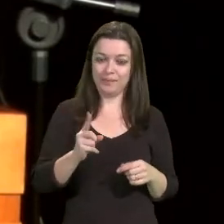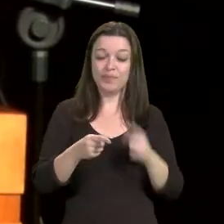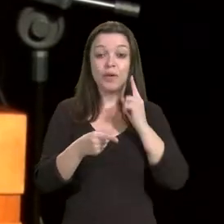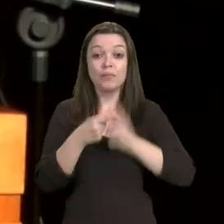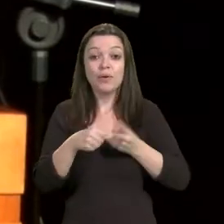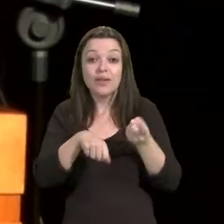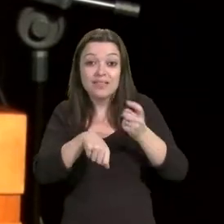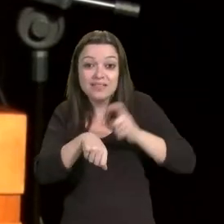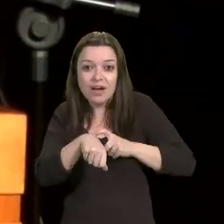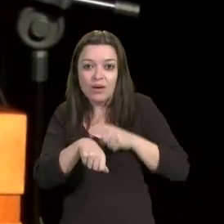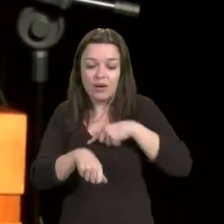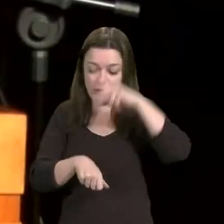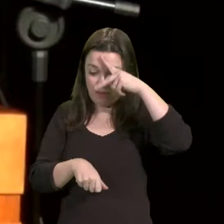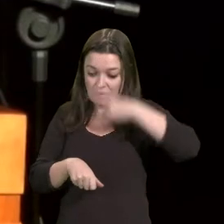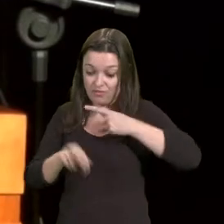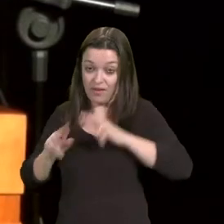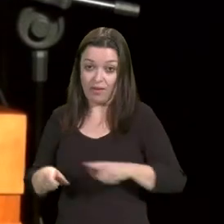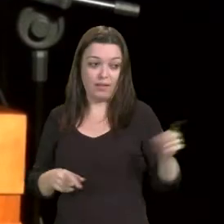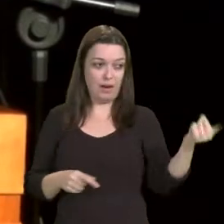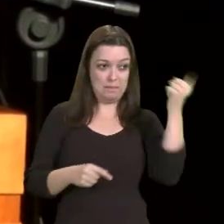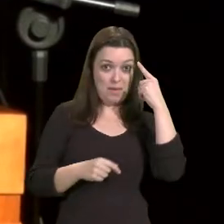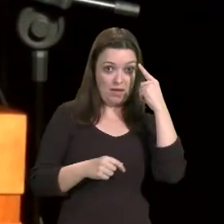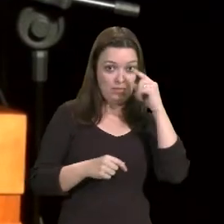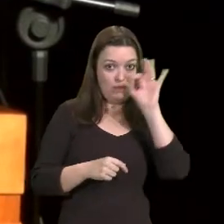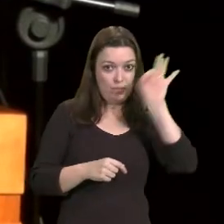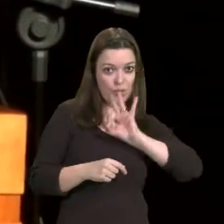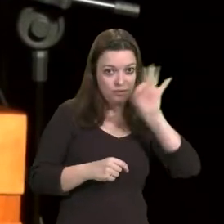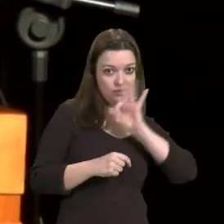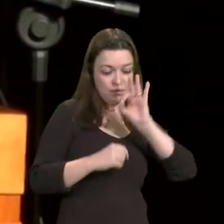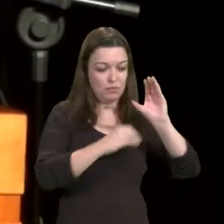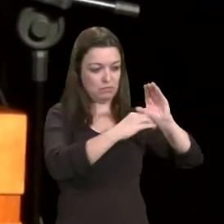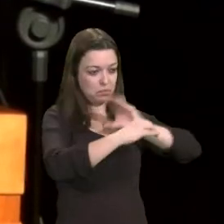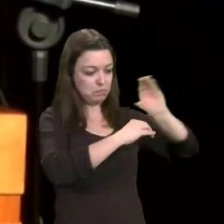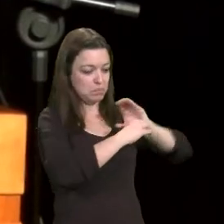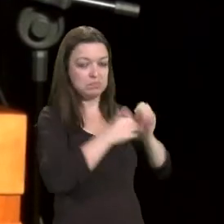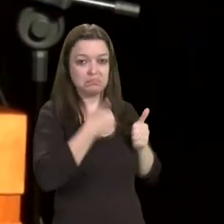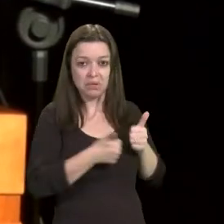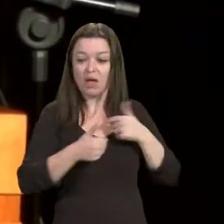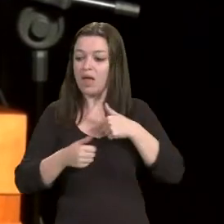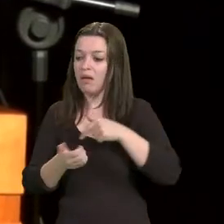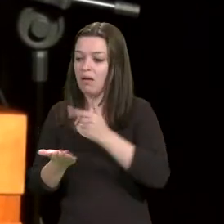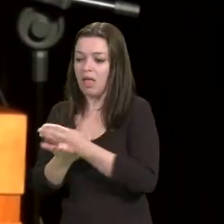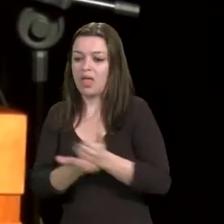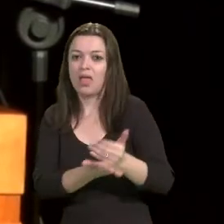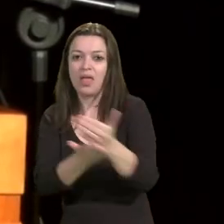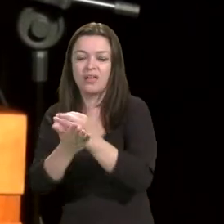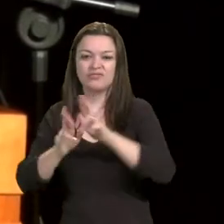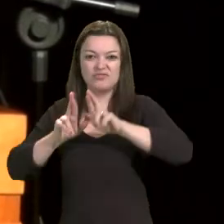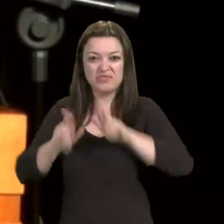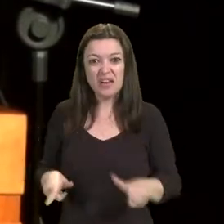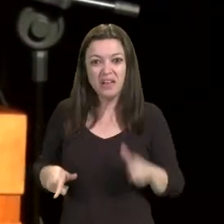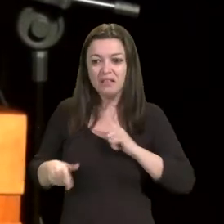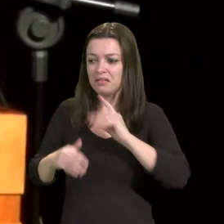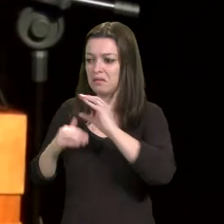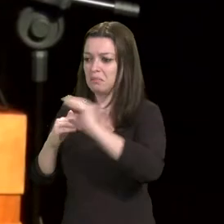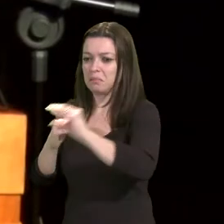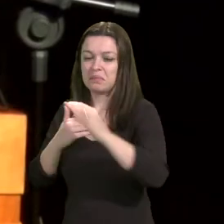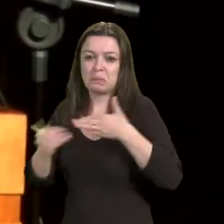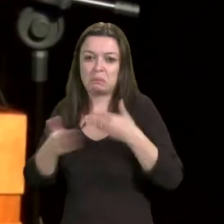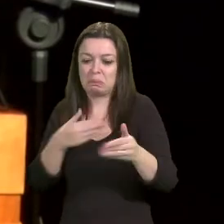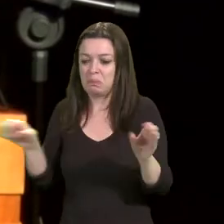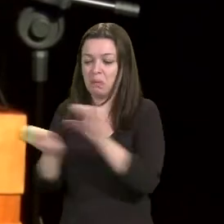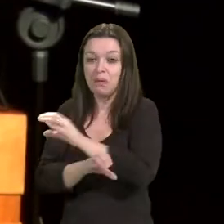distribuir de maneira diferente entre as instituições de ensino, o percentual de limite de empenho e de